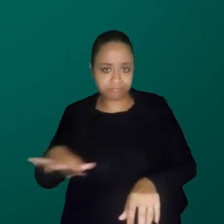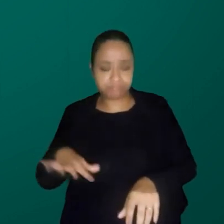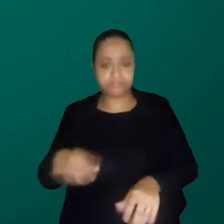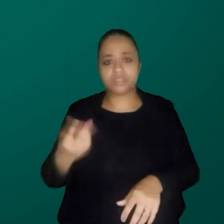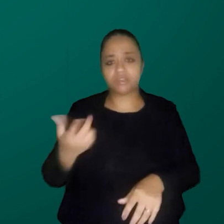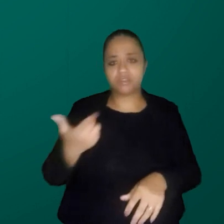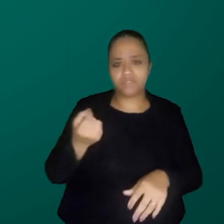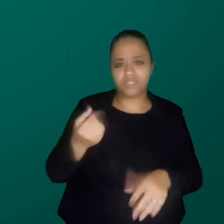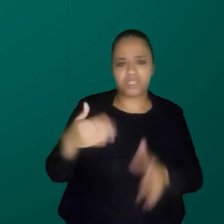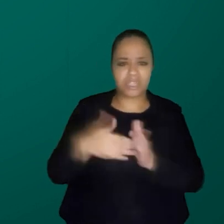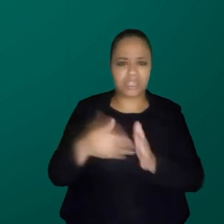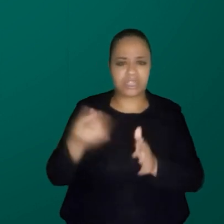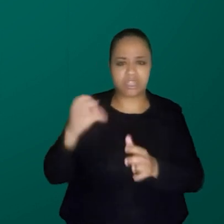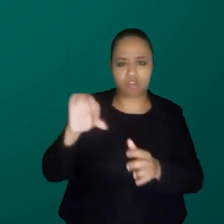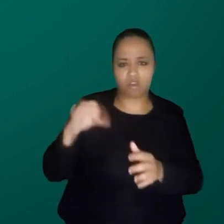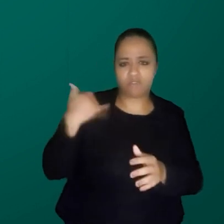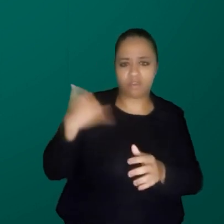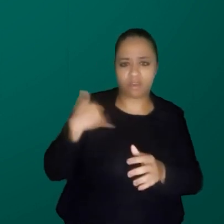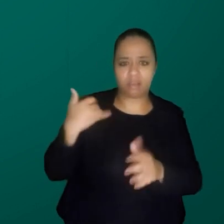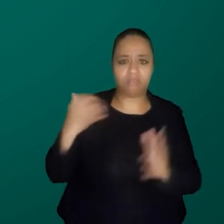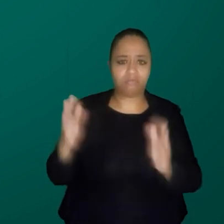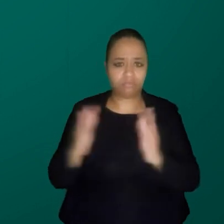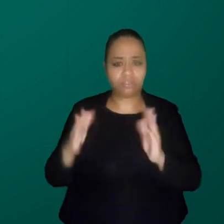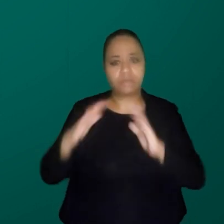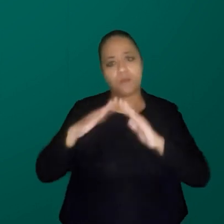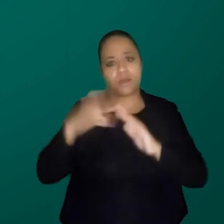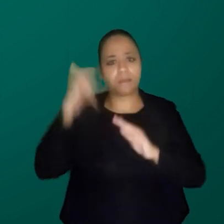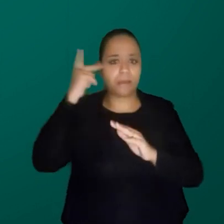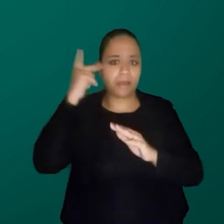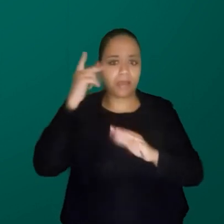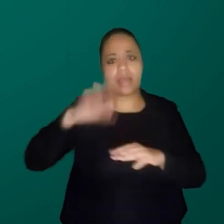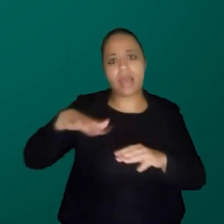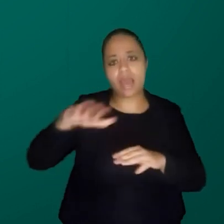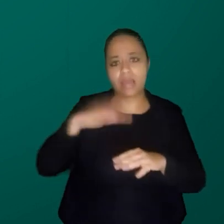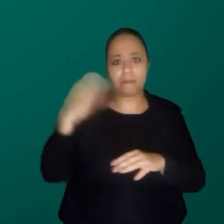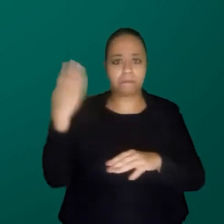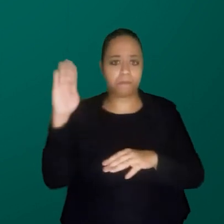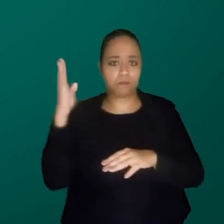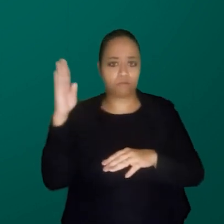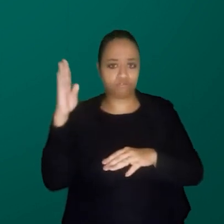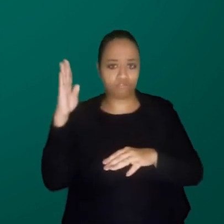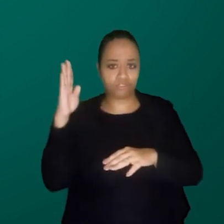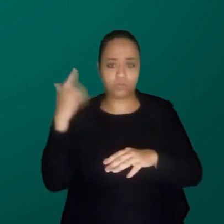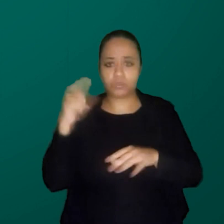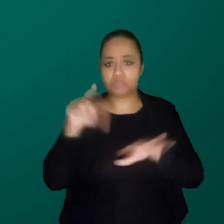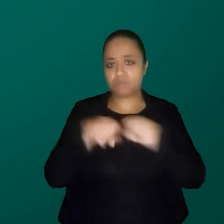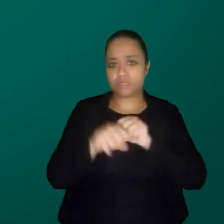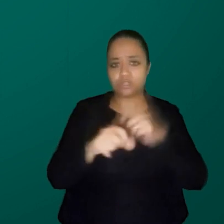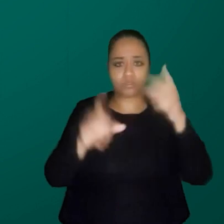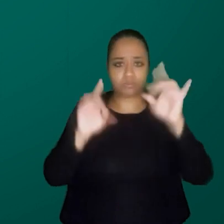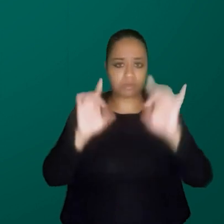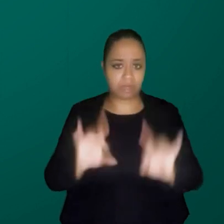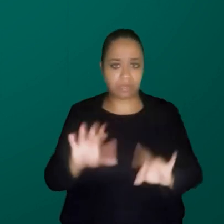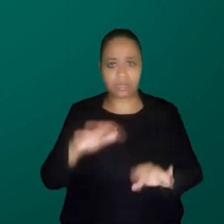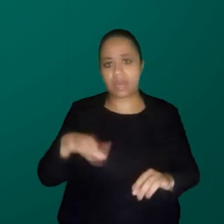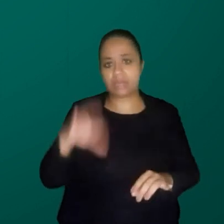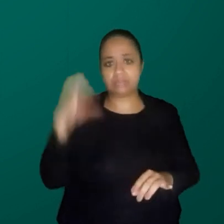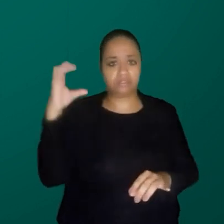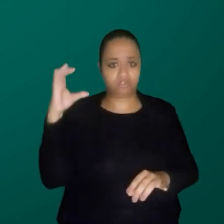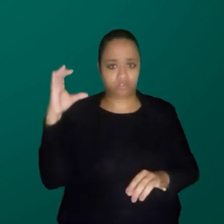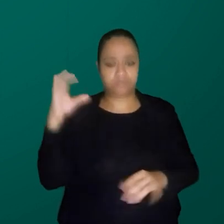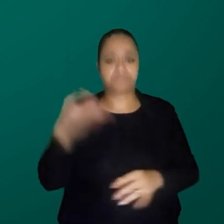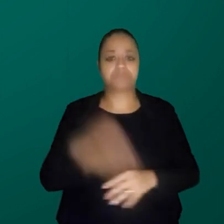residente, a maioria, na cidade de São Paulo, das áreas das ciências biológicas e que não tem nenhuma formação específica em divulgação científica. Então,